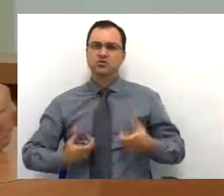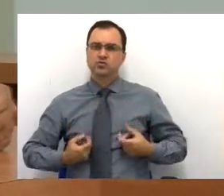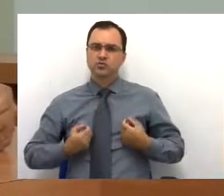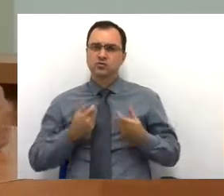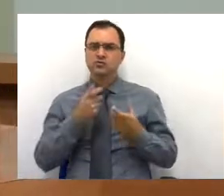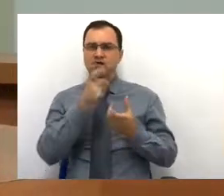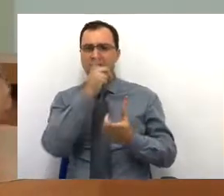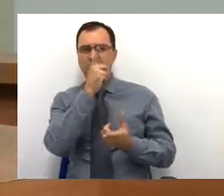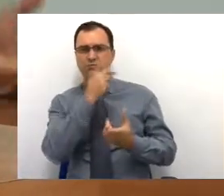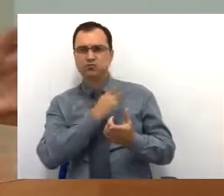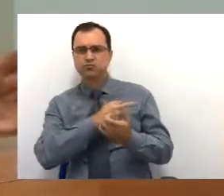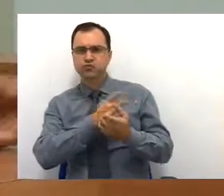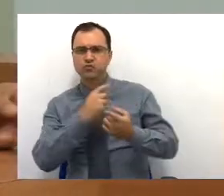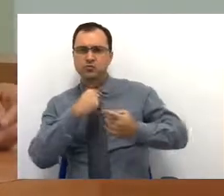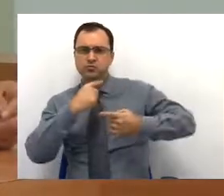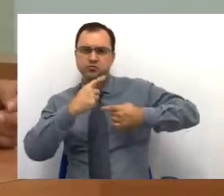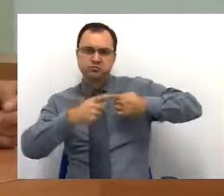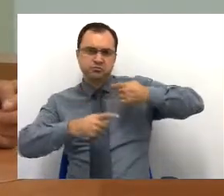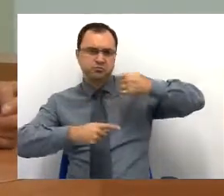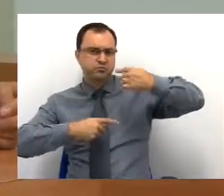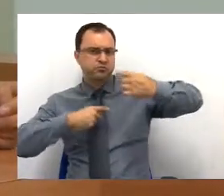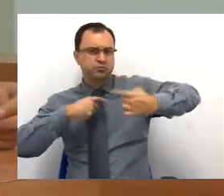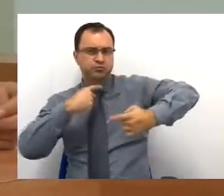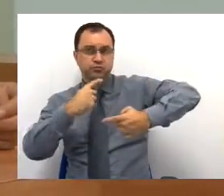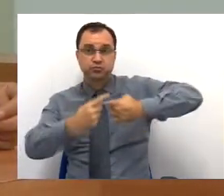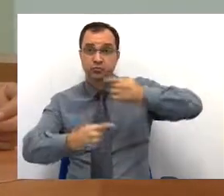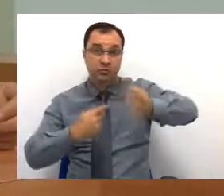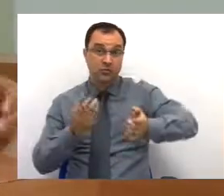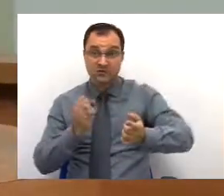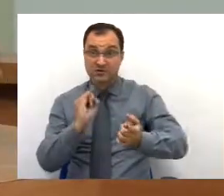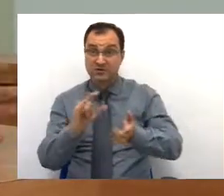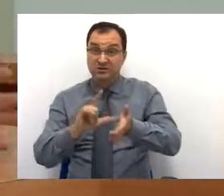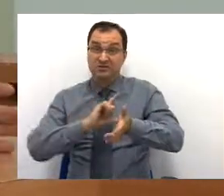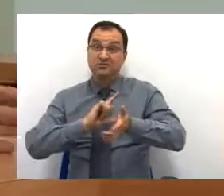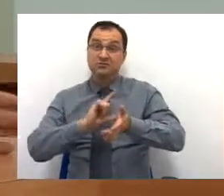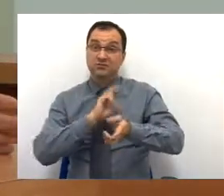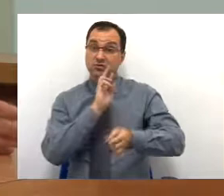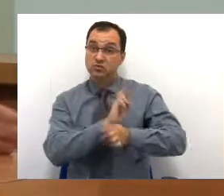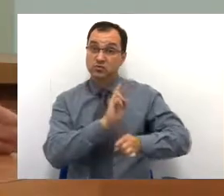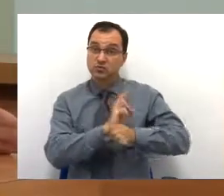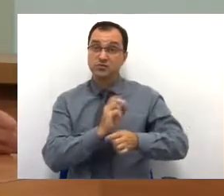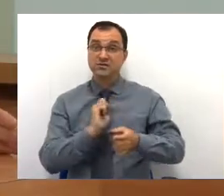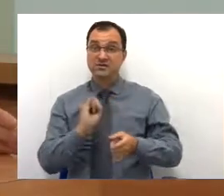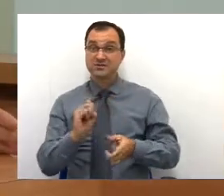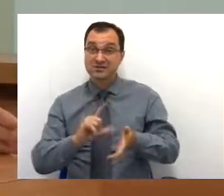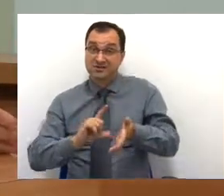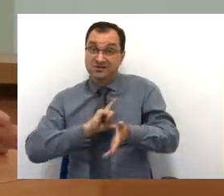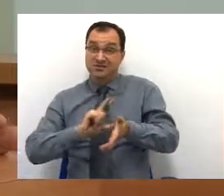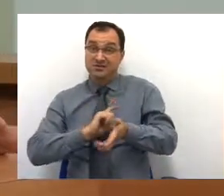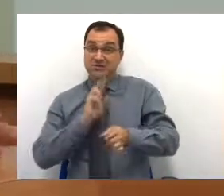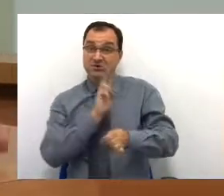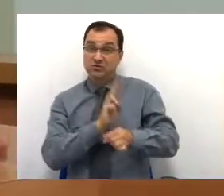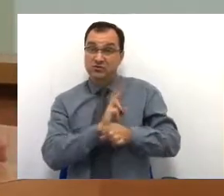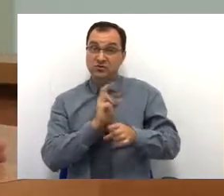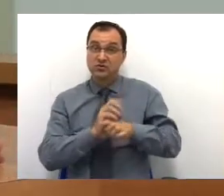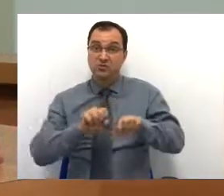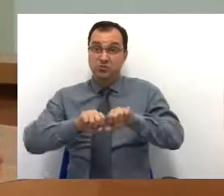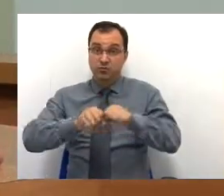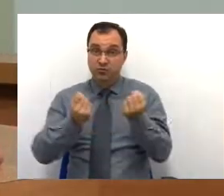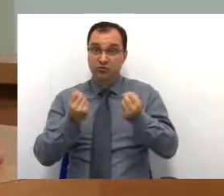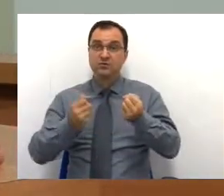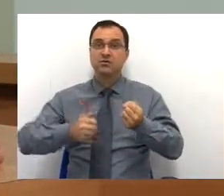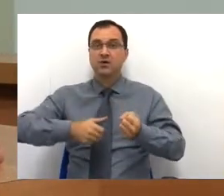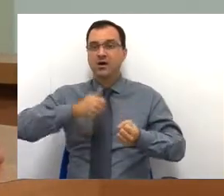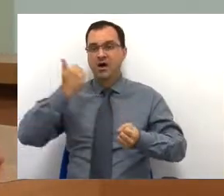né? Que desencadeiam. Uma vai desencadeando a outra. E na prevenção, principalmente, quando é precoce, a cura é bem mais...